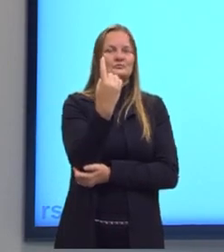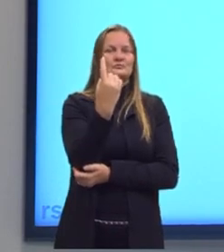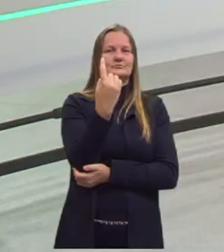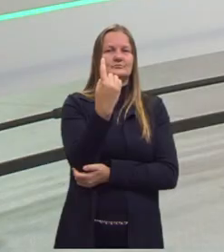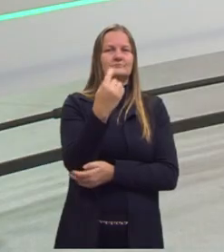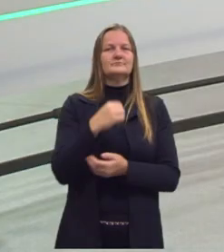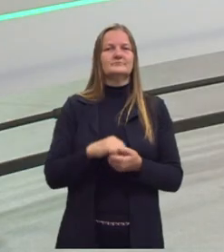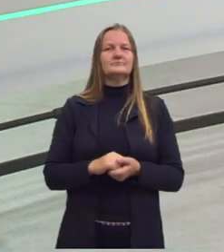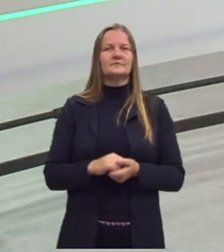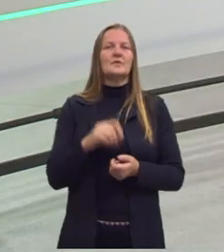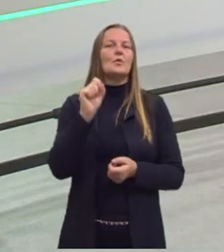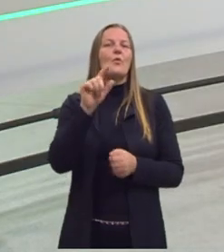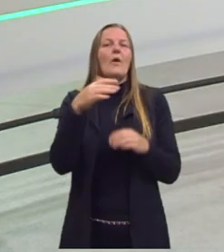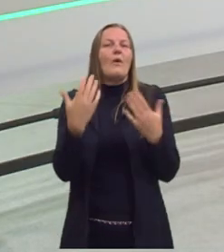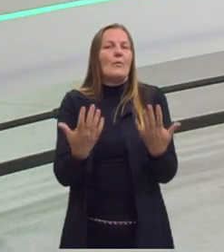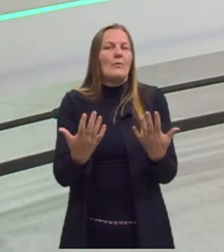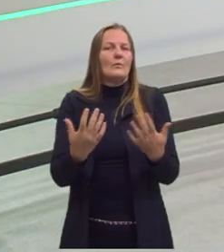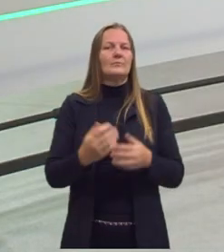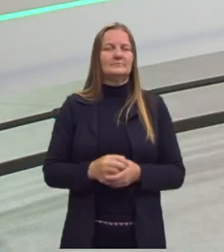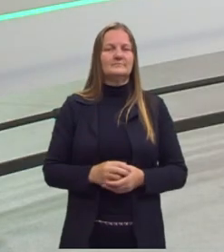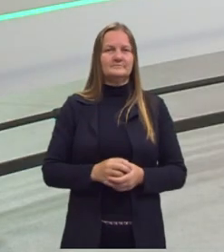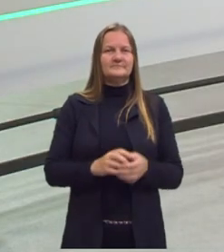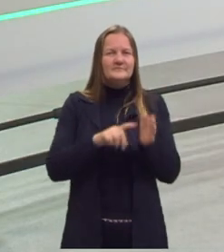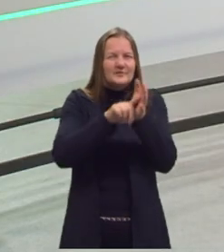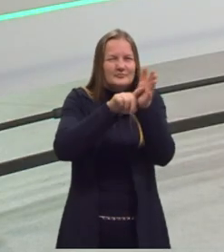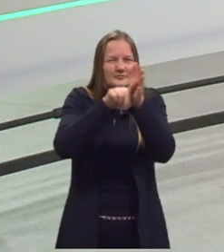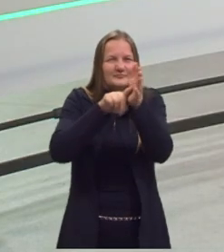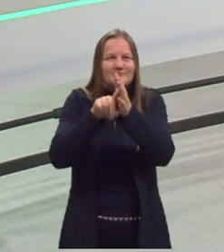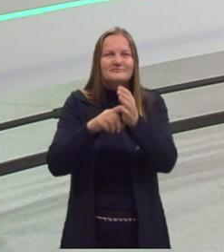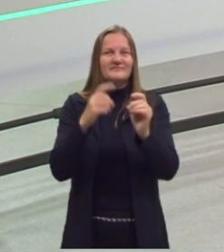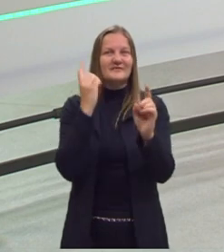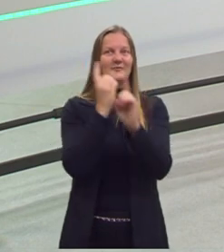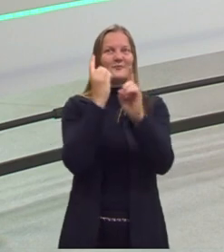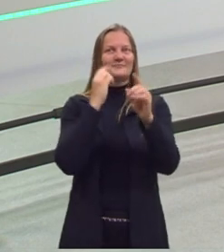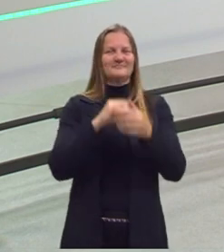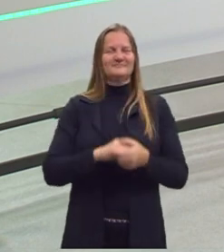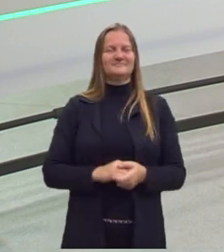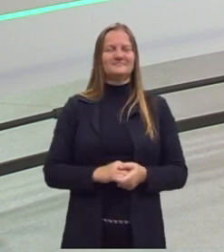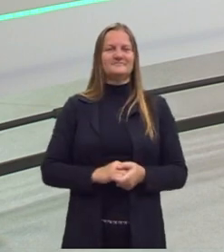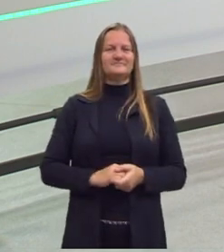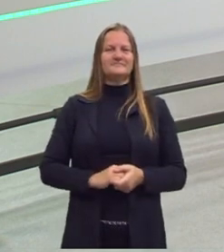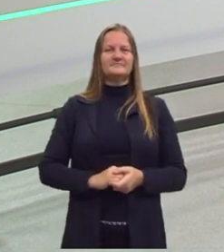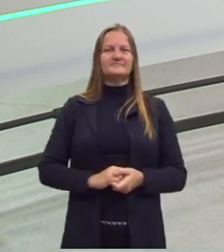Então, qual produto seria? Vamos fazer a conta juntos dos elementos.